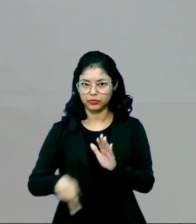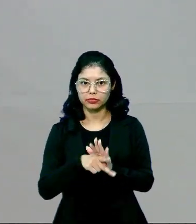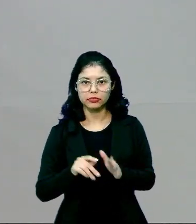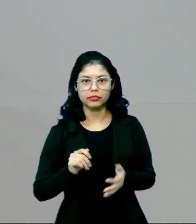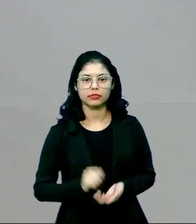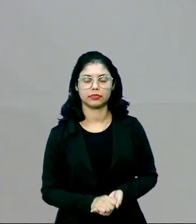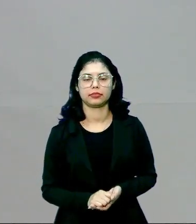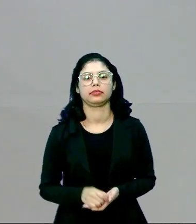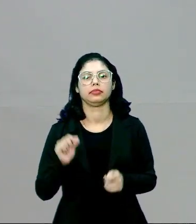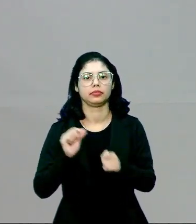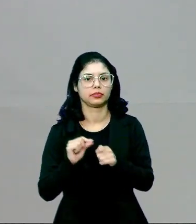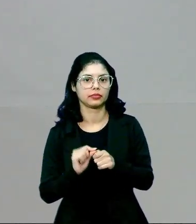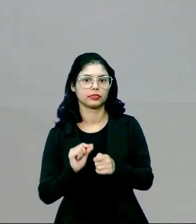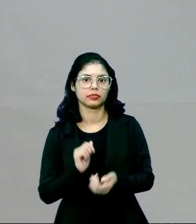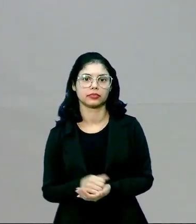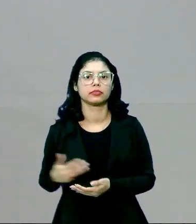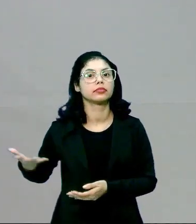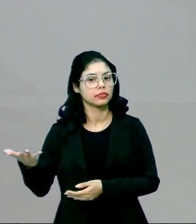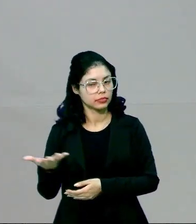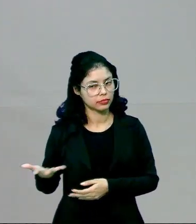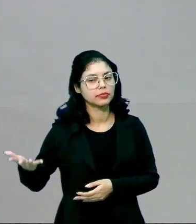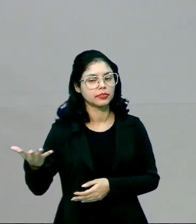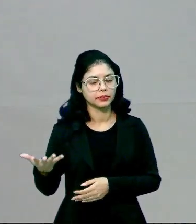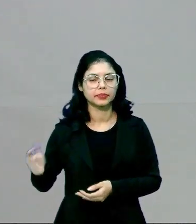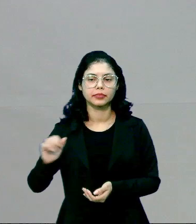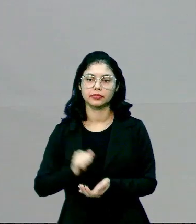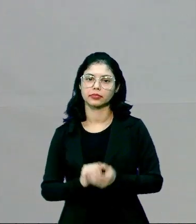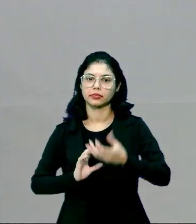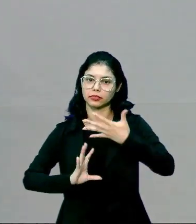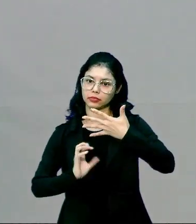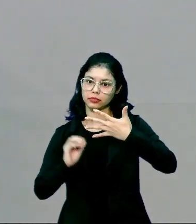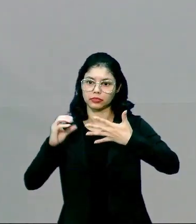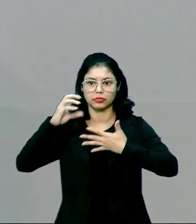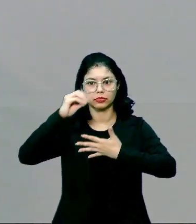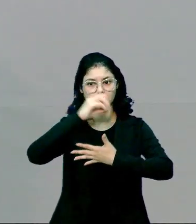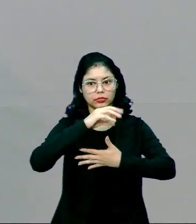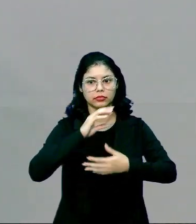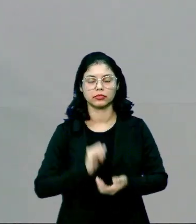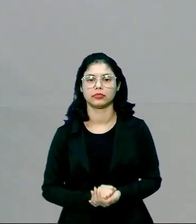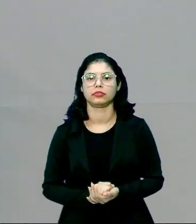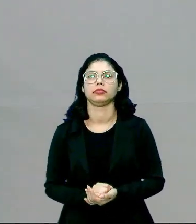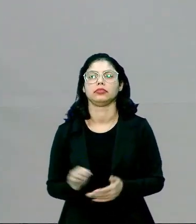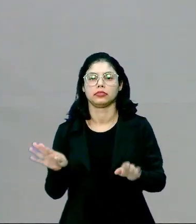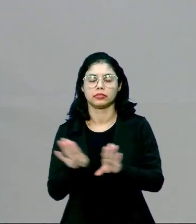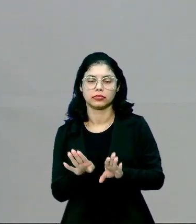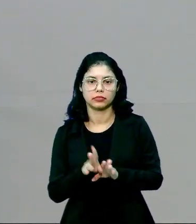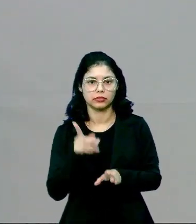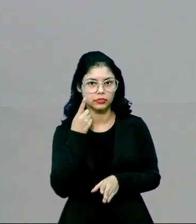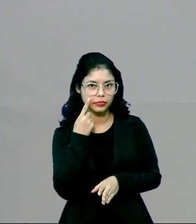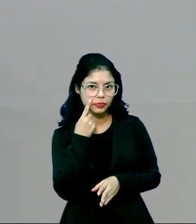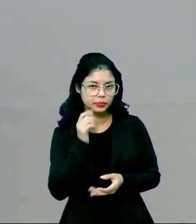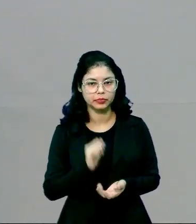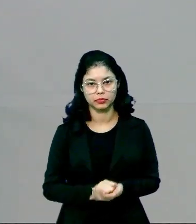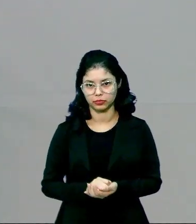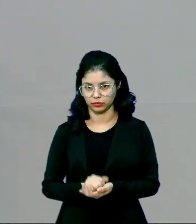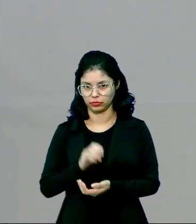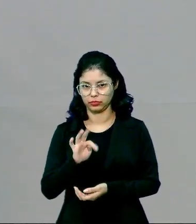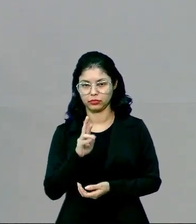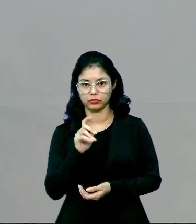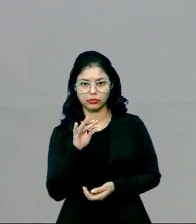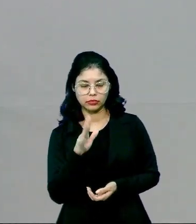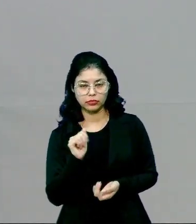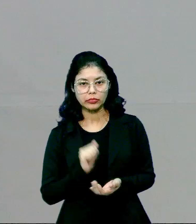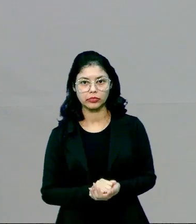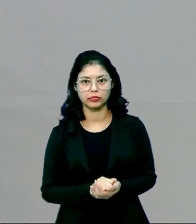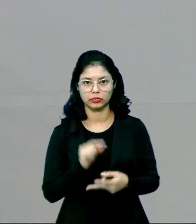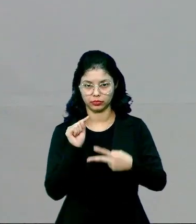fazem ele ser a base da cadeia alimentar. Olha só que legal também. Os autotróficos, pessoal, ele pode